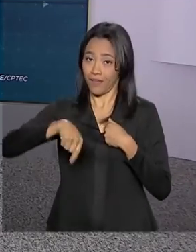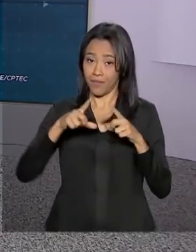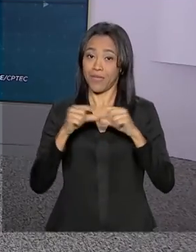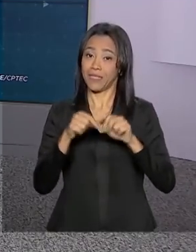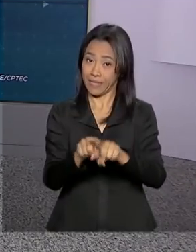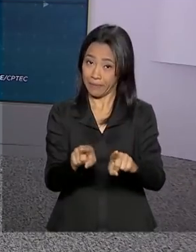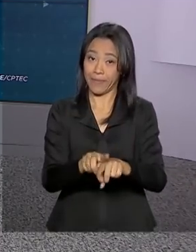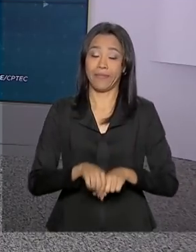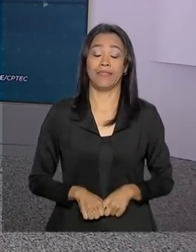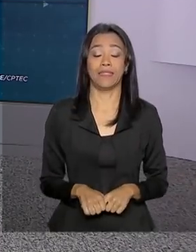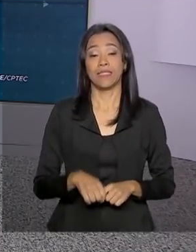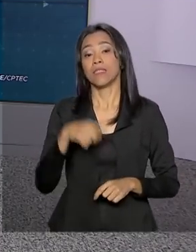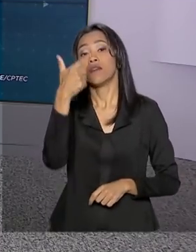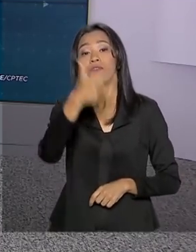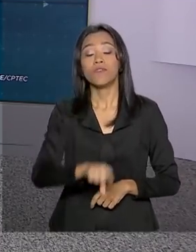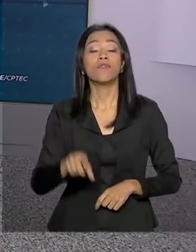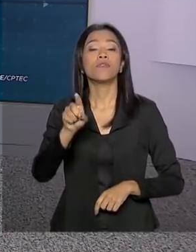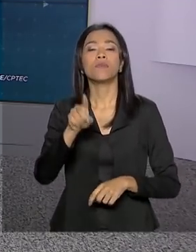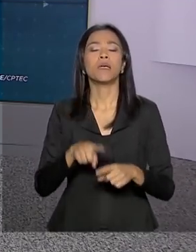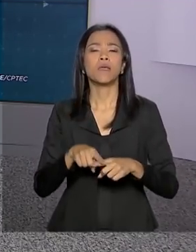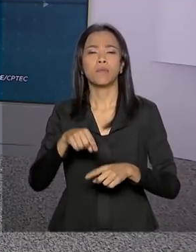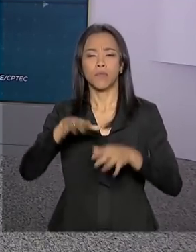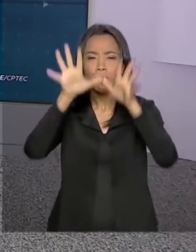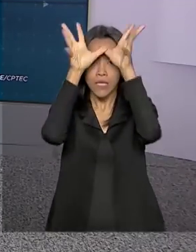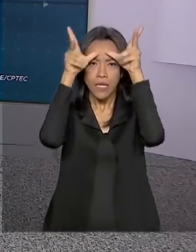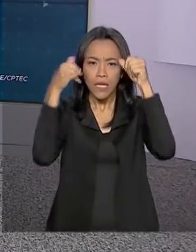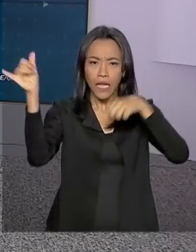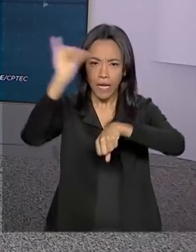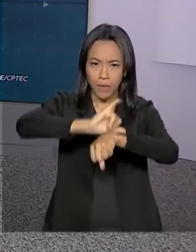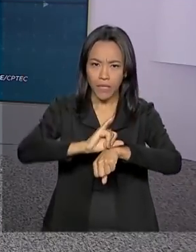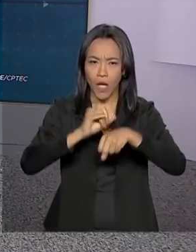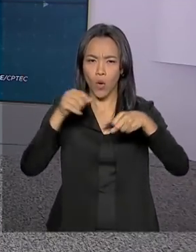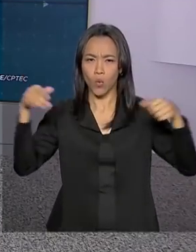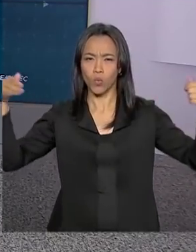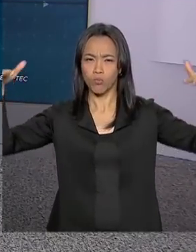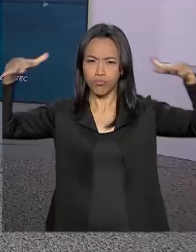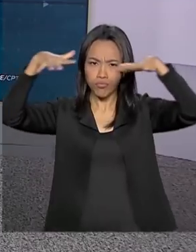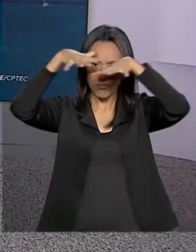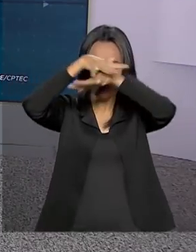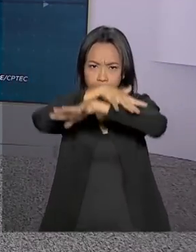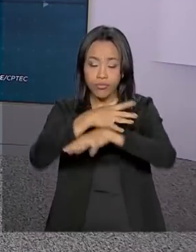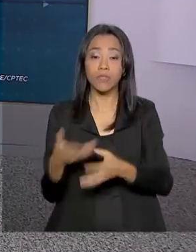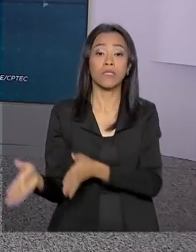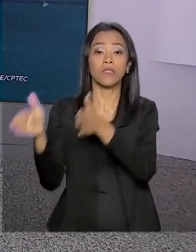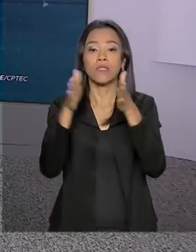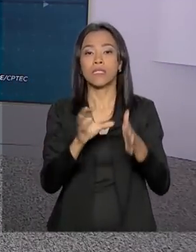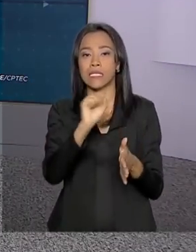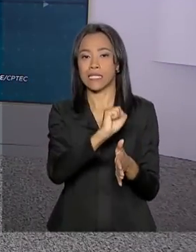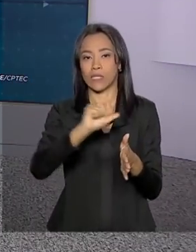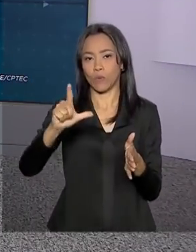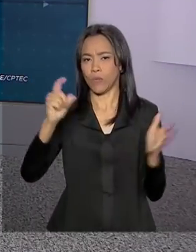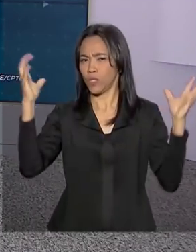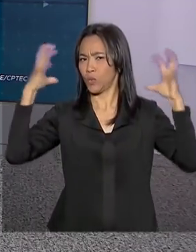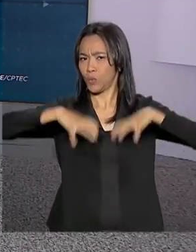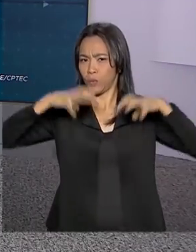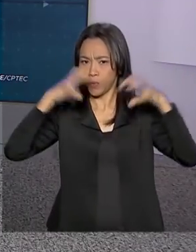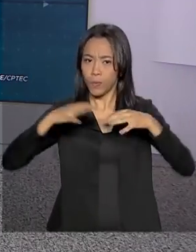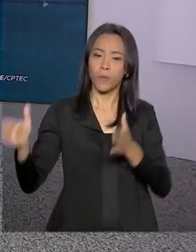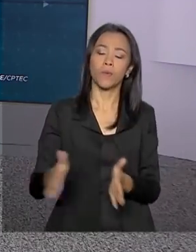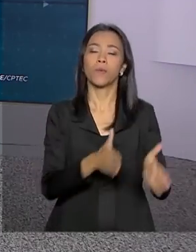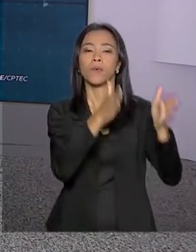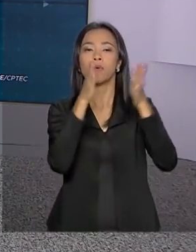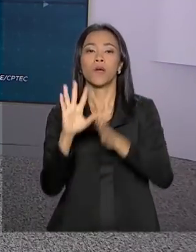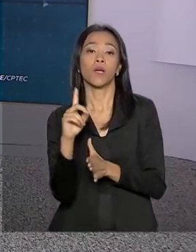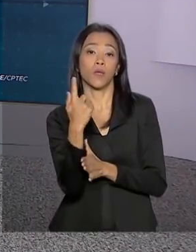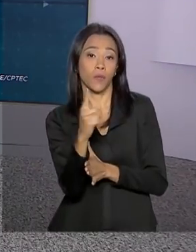vamos ao nosso mapa. Olha só, em Rio Branco, o céu está parcialmente nublado. Em São Luís, nós temos pancadas de chuva. Em Goiânia, há